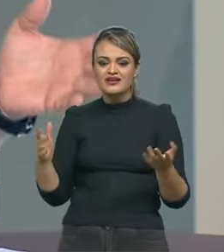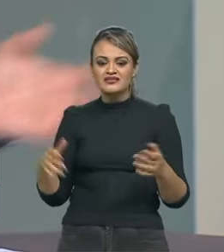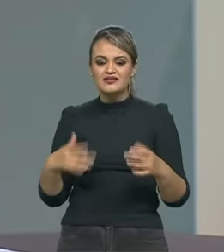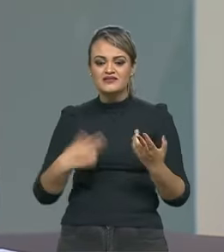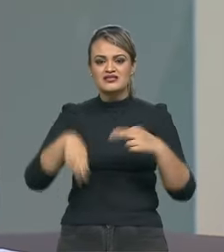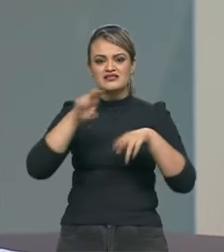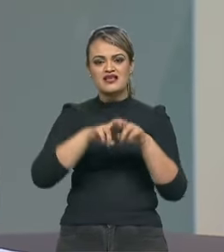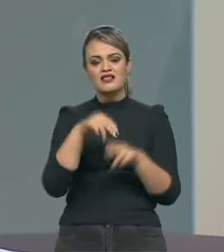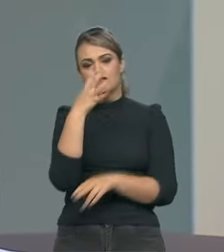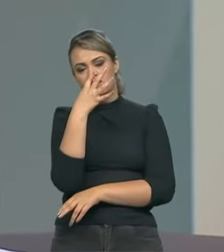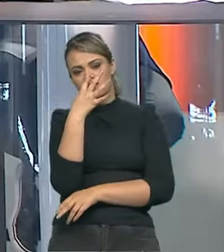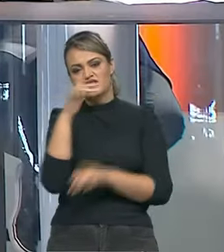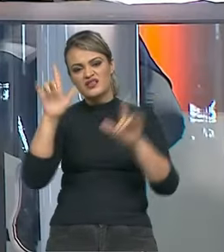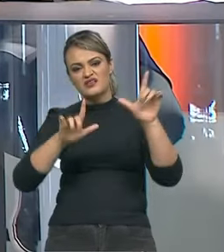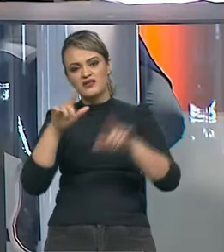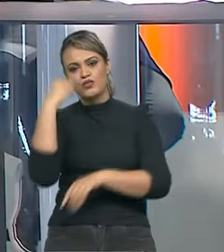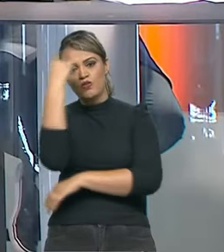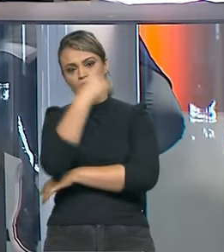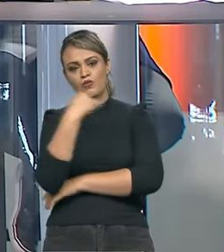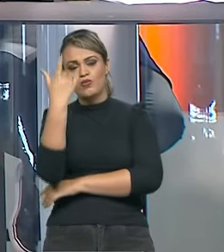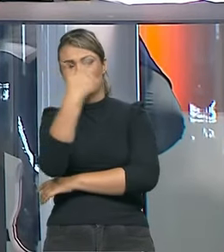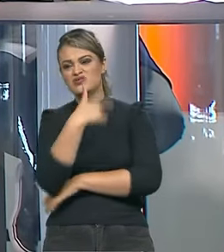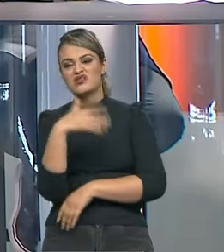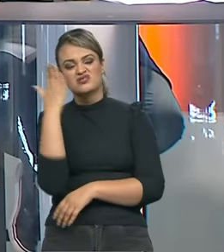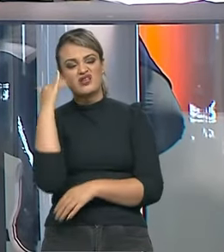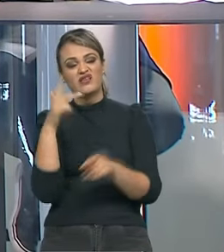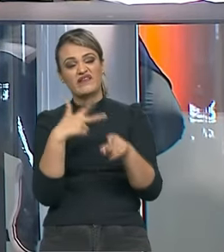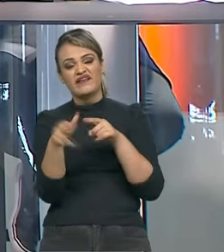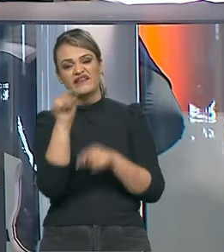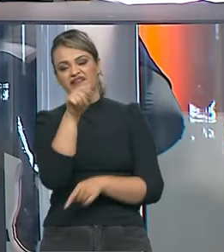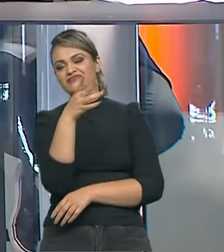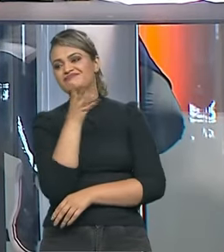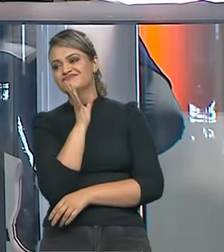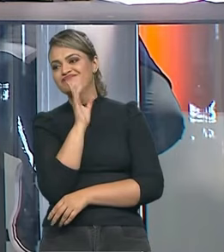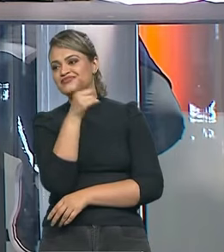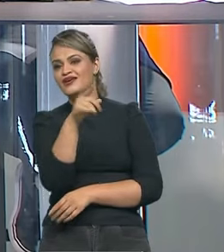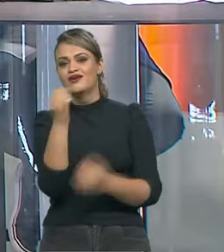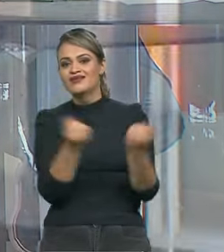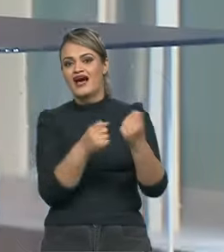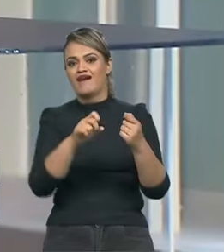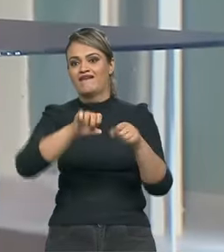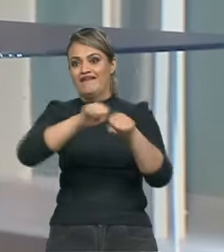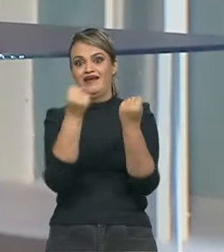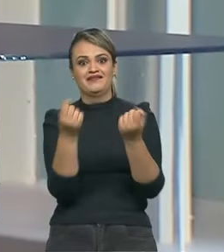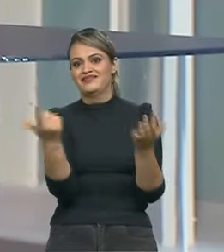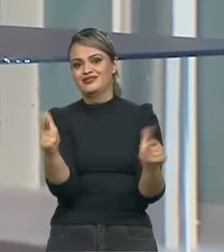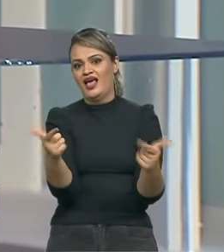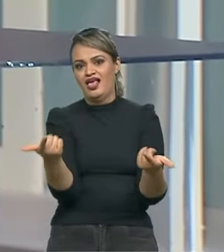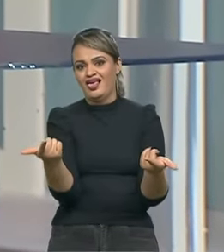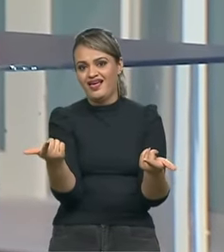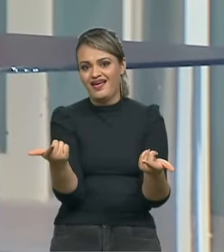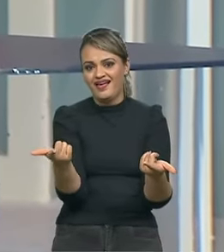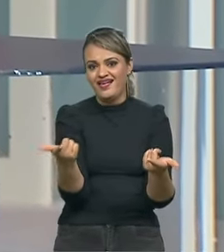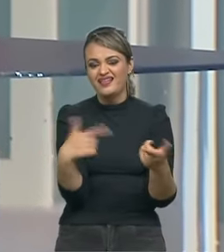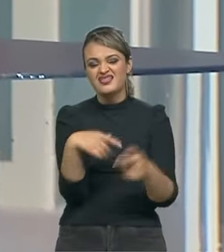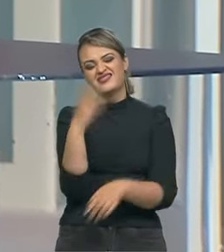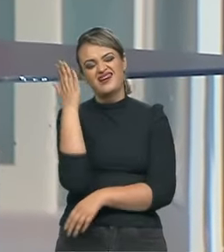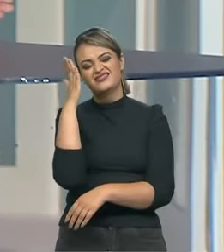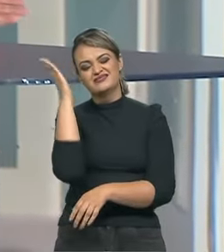sentar na televisão e assistir duas horas, porque já sabe quem vai ganhar. Os carros não quebram mais. Raramente um carro quebra.